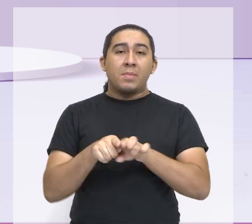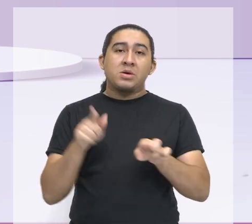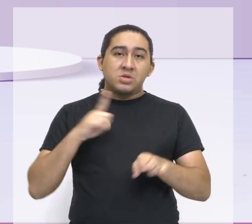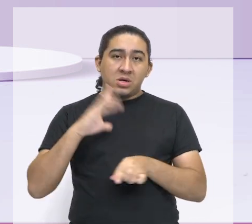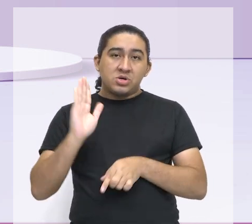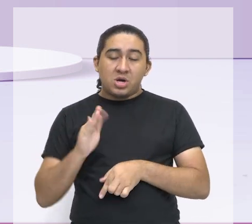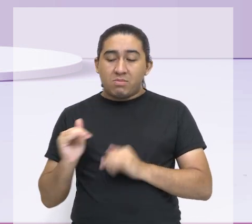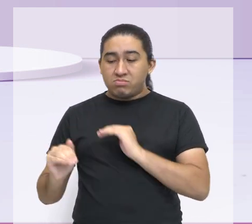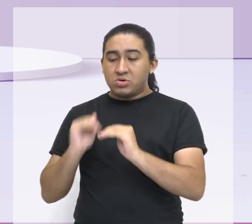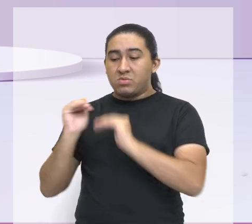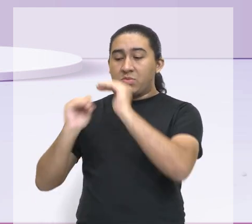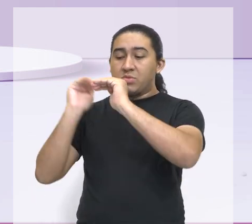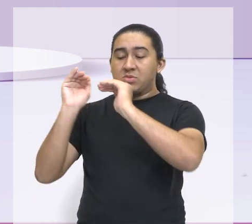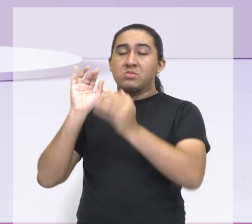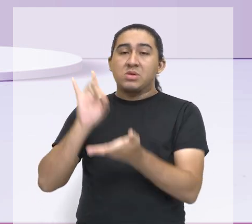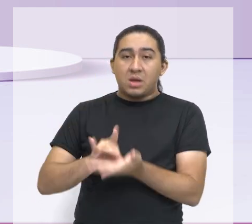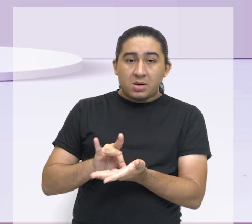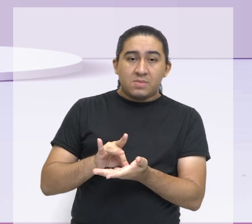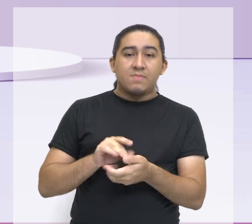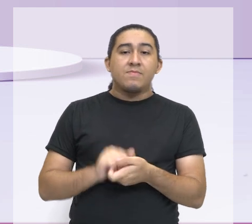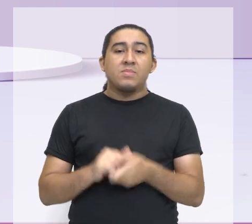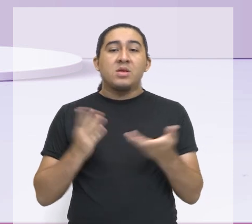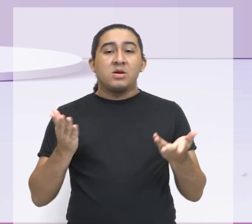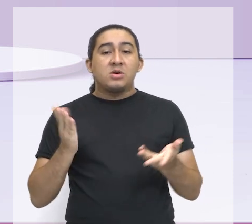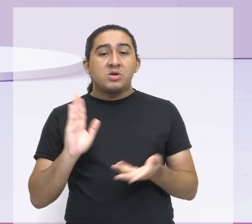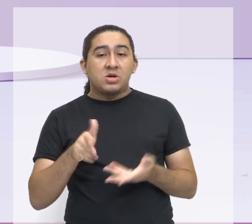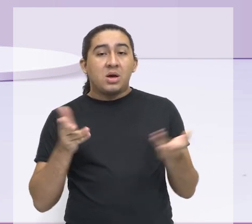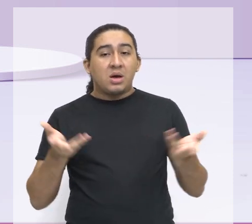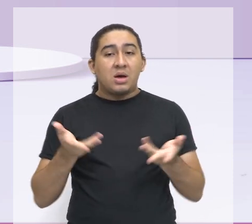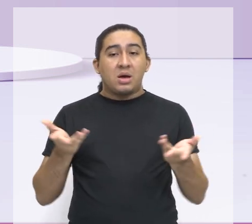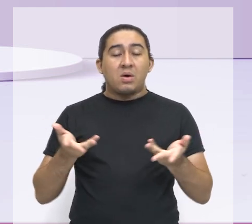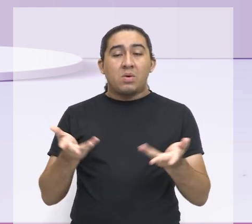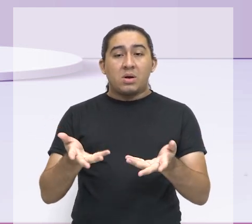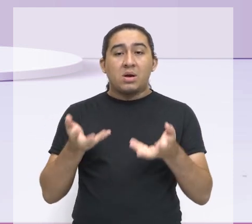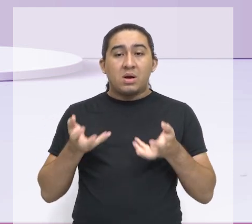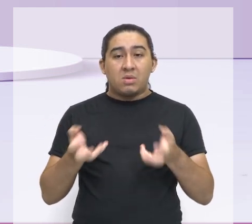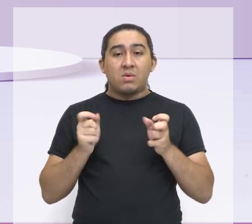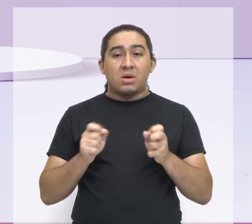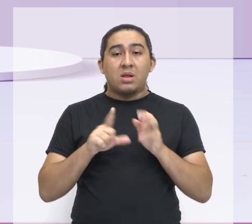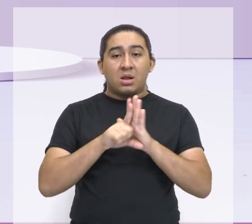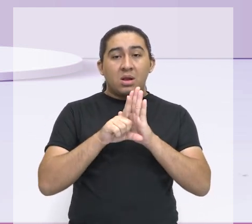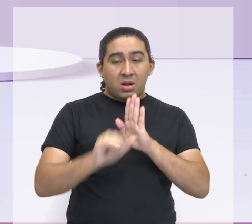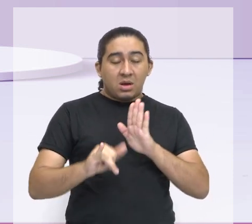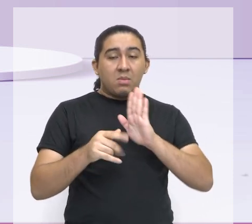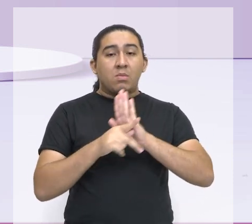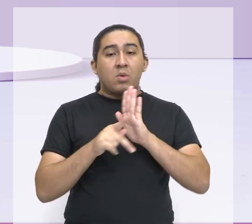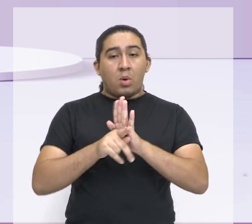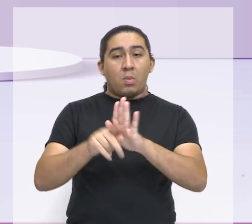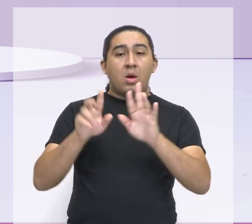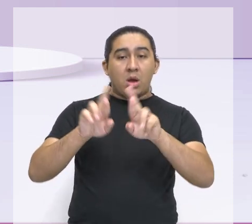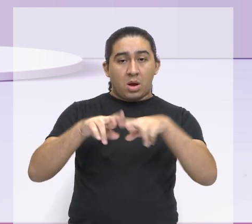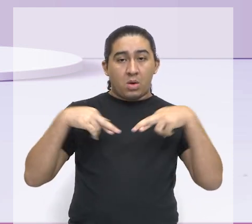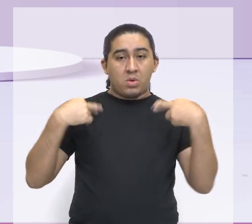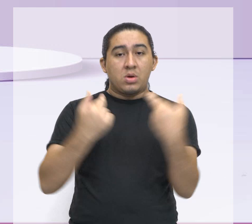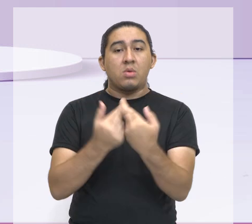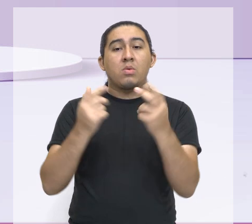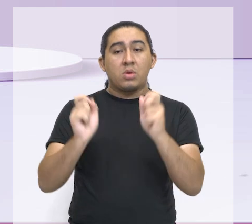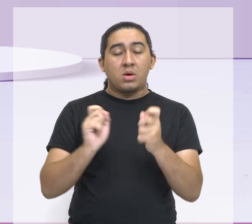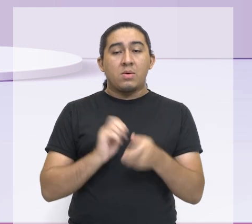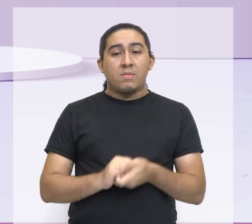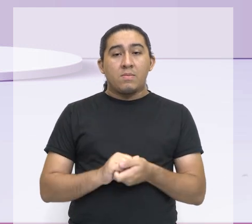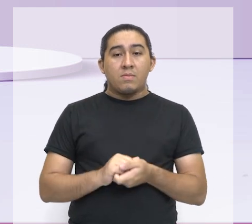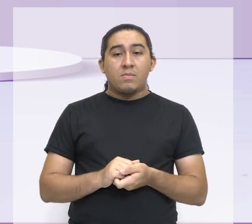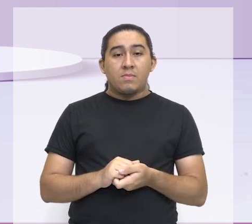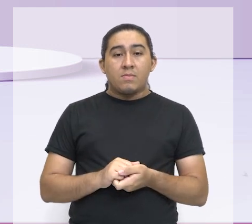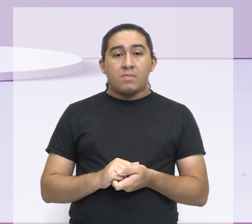bastante, né? Já estão querendo agora fazer leis, né, no Congresso, contra o chamado